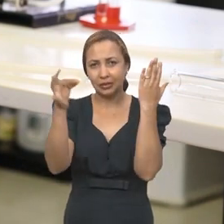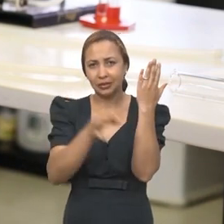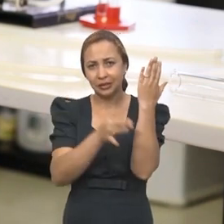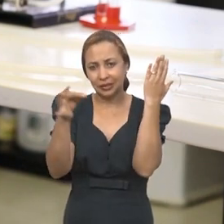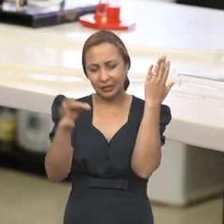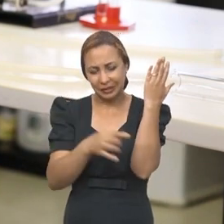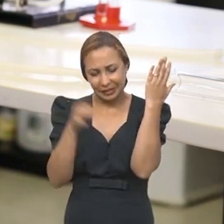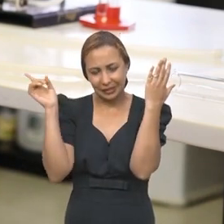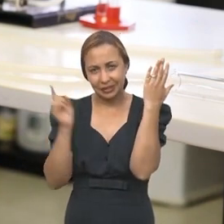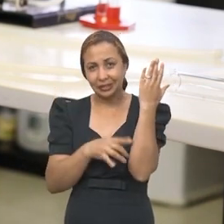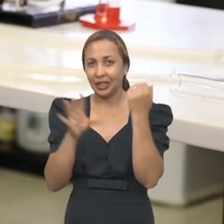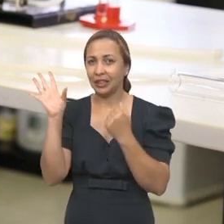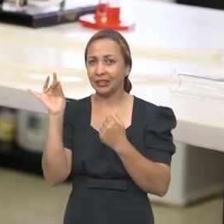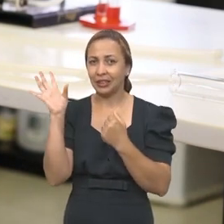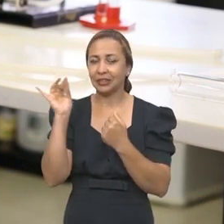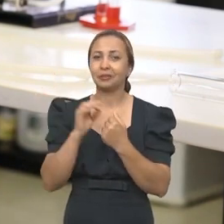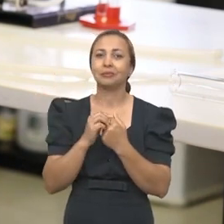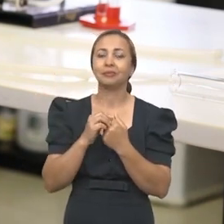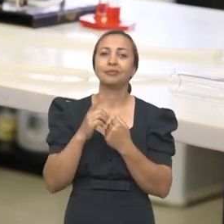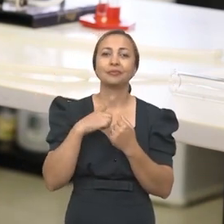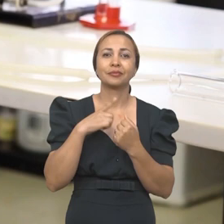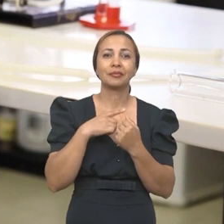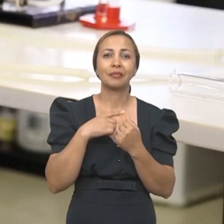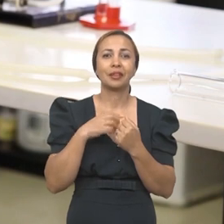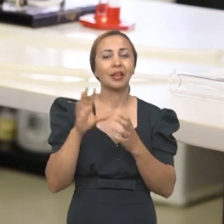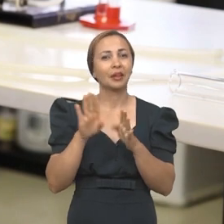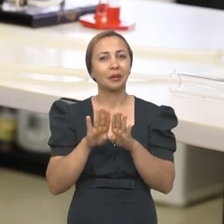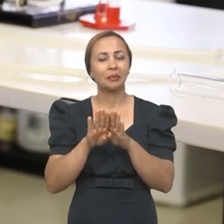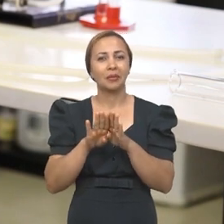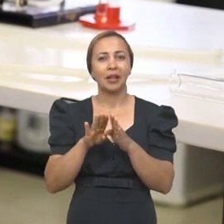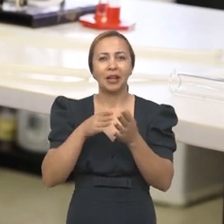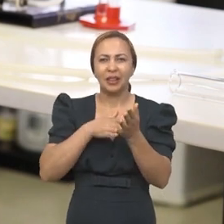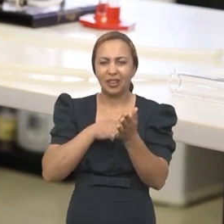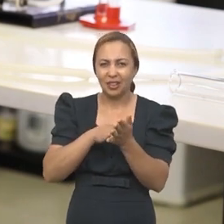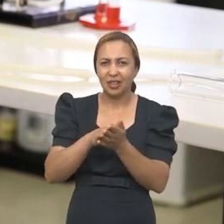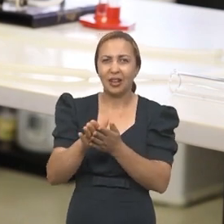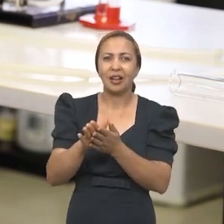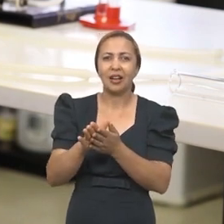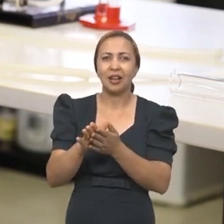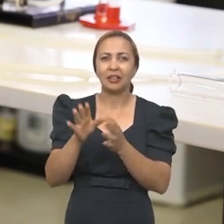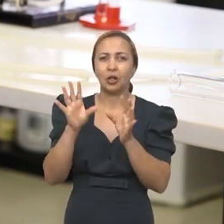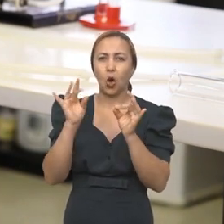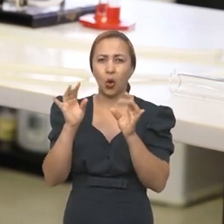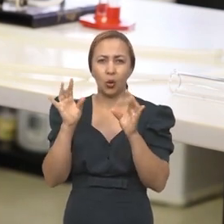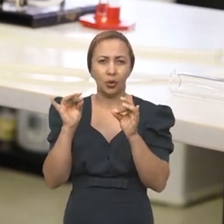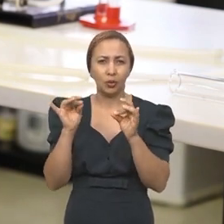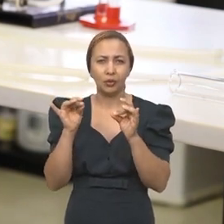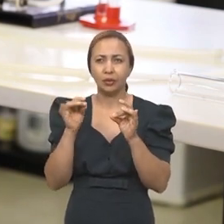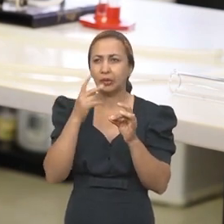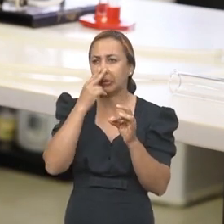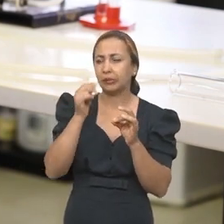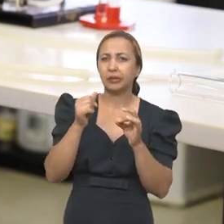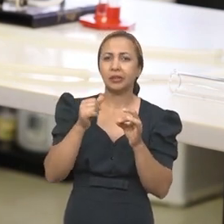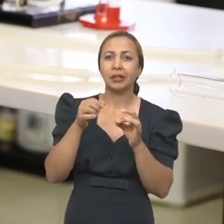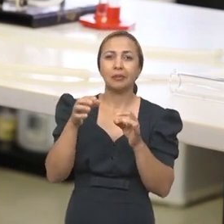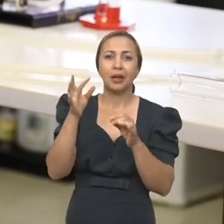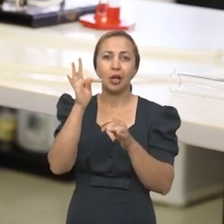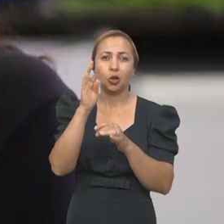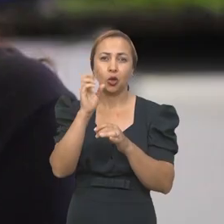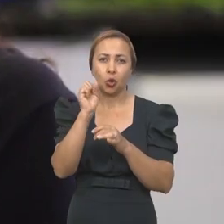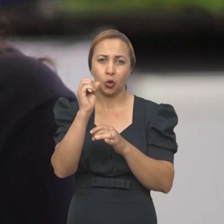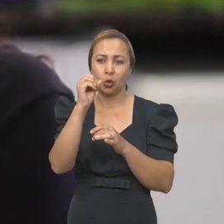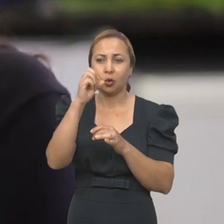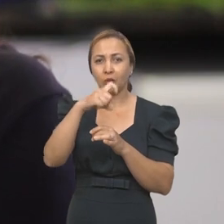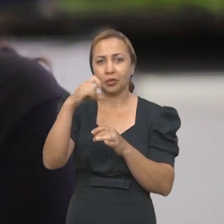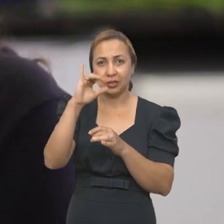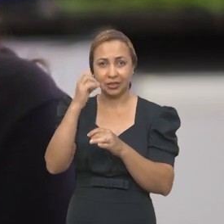como os espinhos, né? A presença de serosidade, látex, substâncias tóxicas.